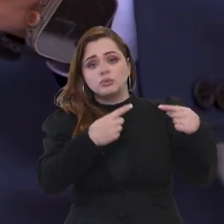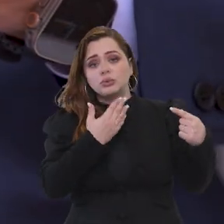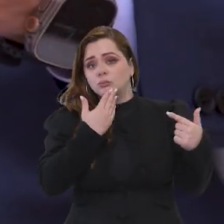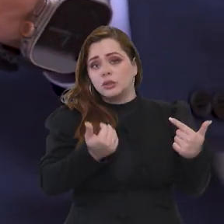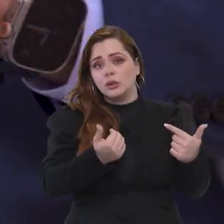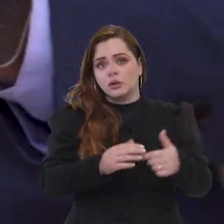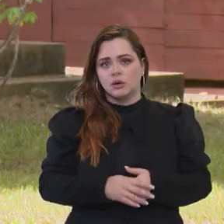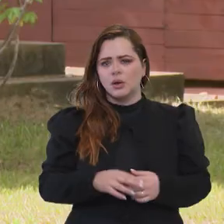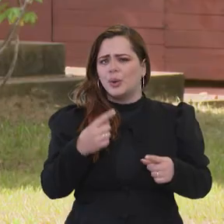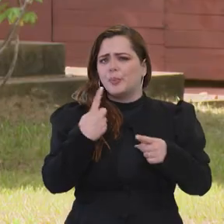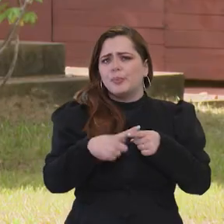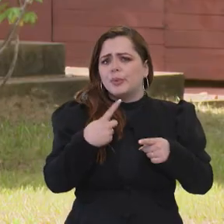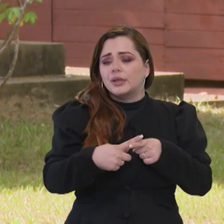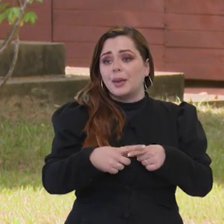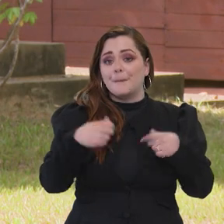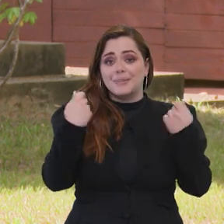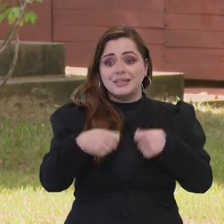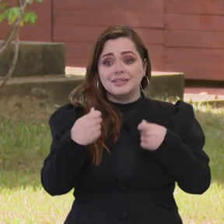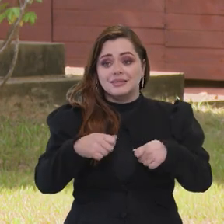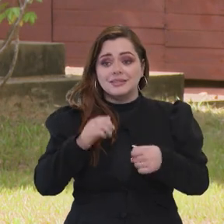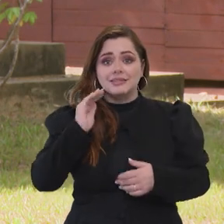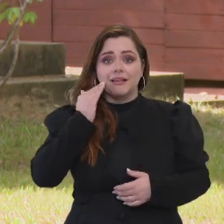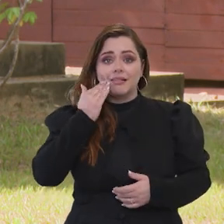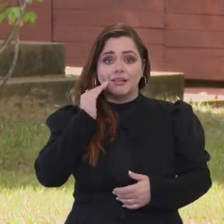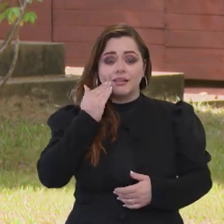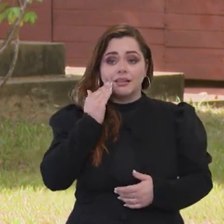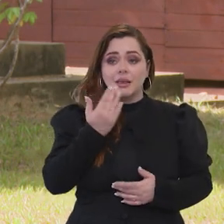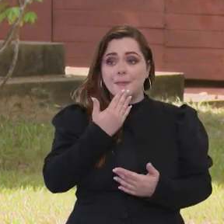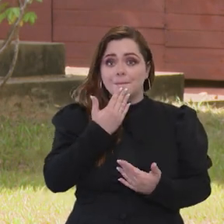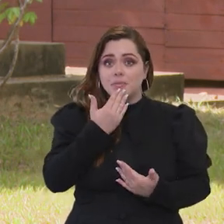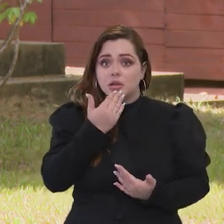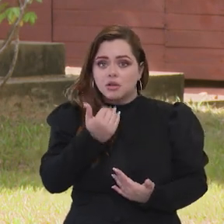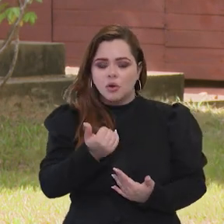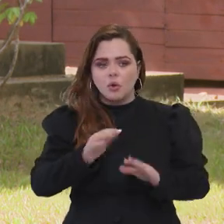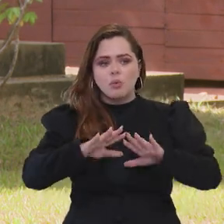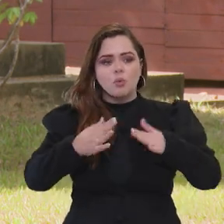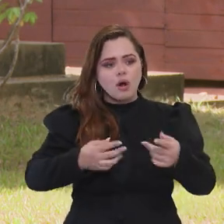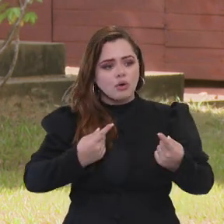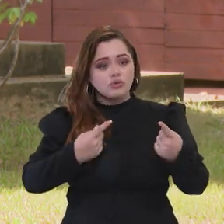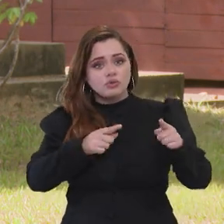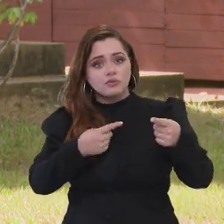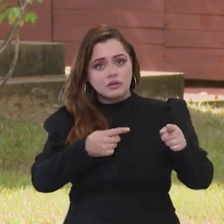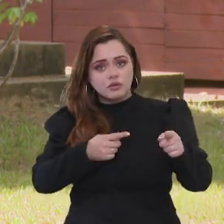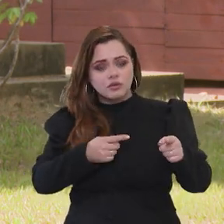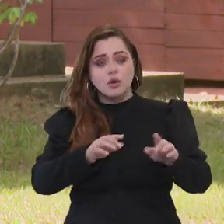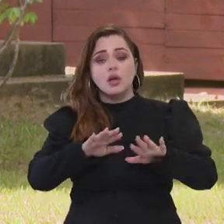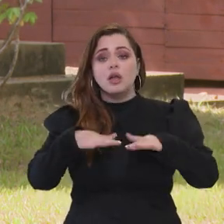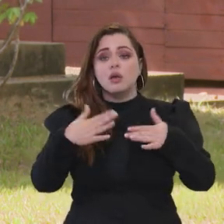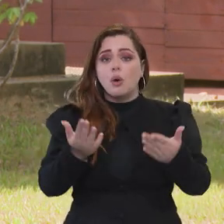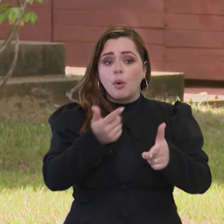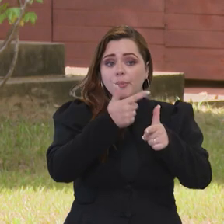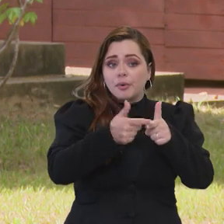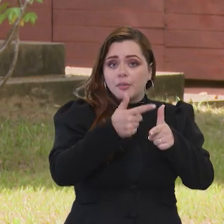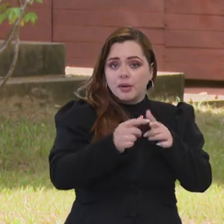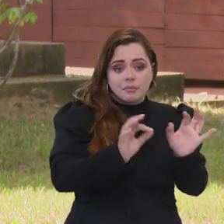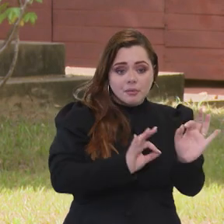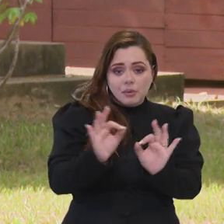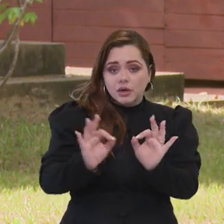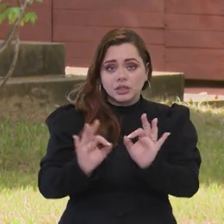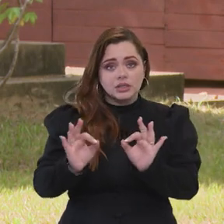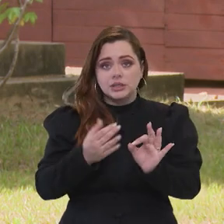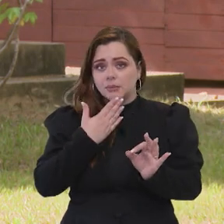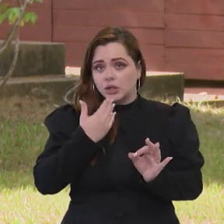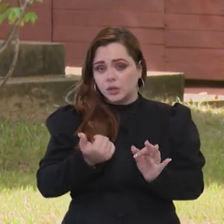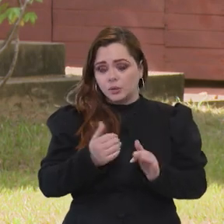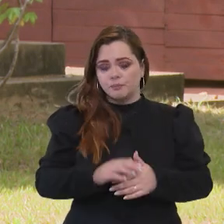essa discussão. para as pessoas poderem entender de fato quais são os seus desafios e as suas soluções. Para